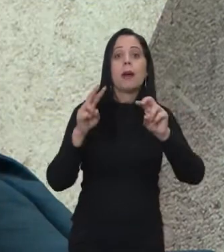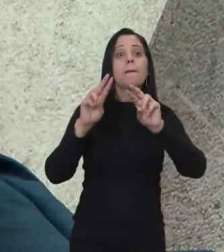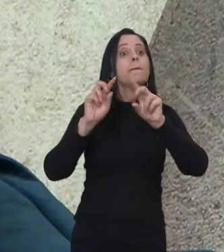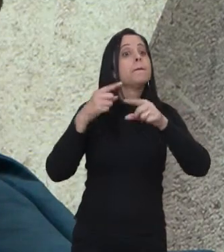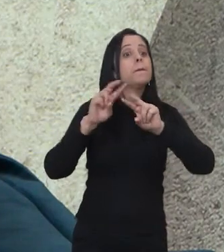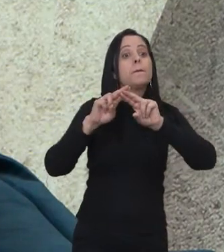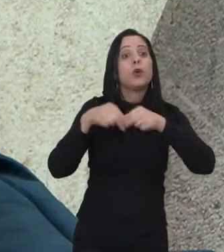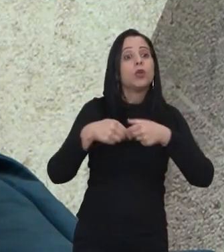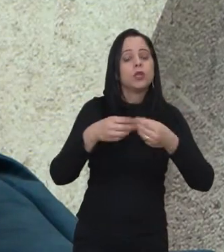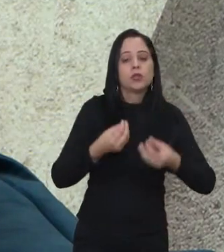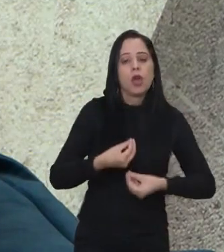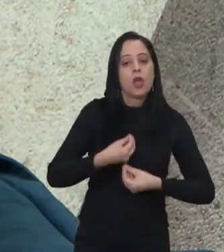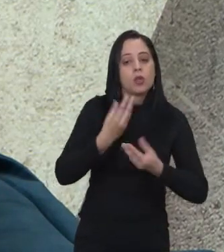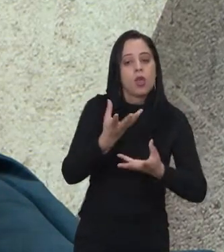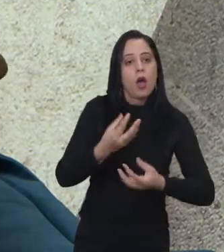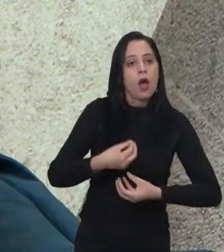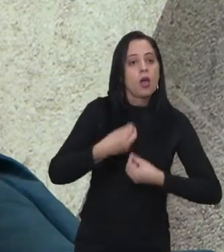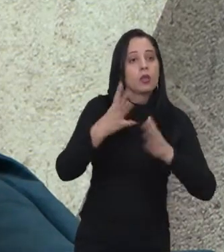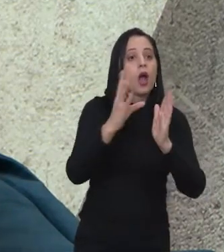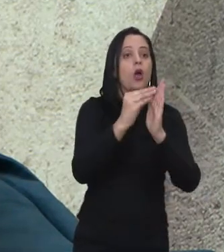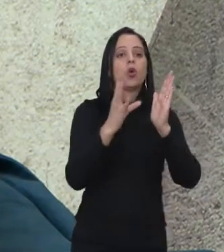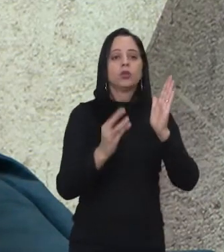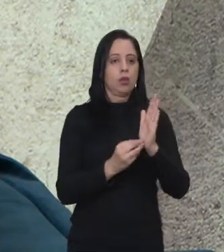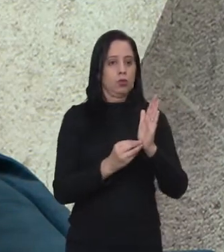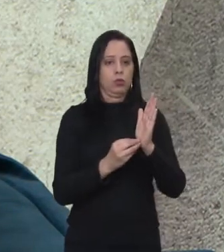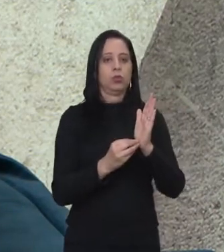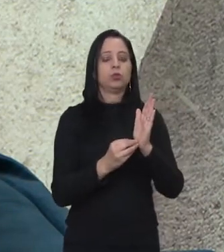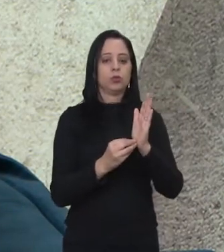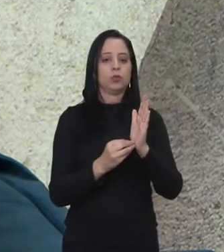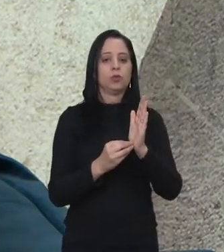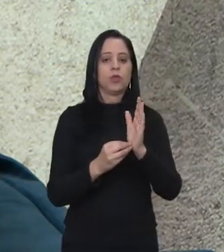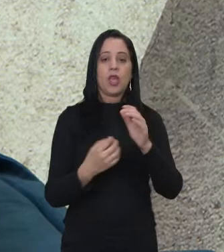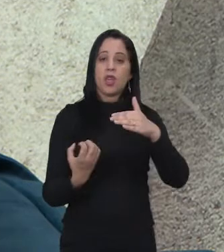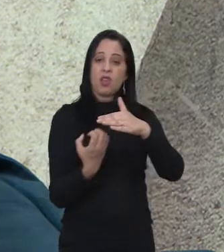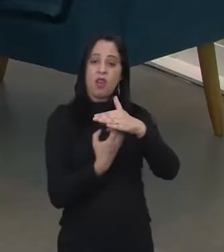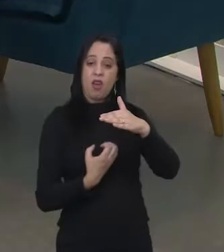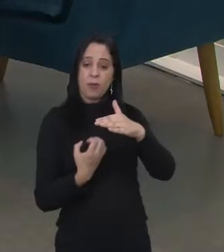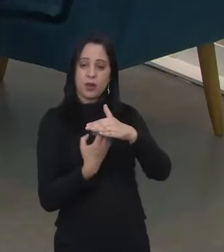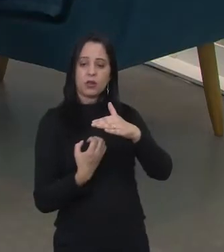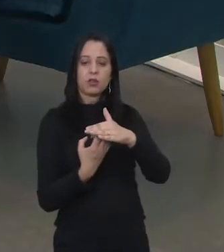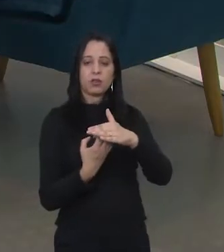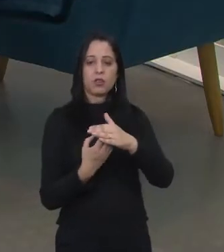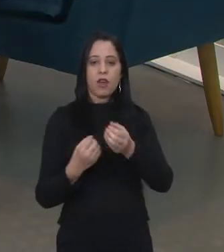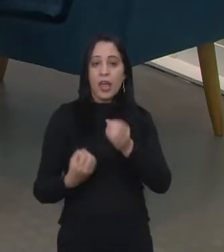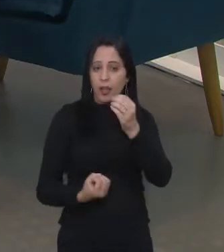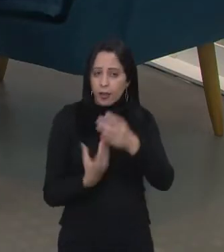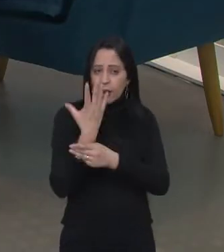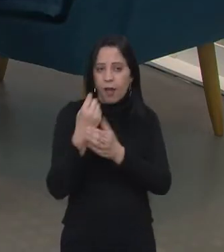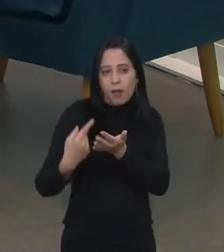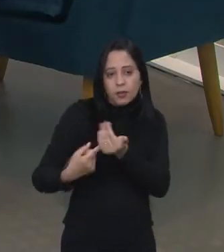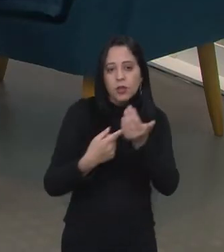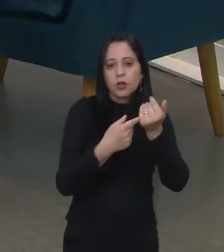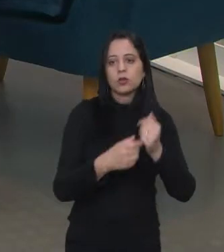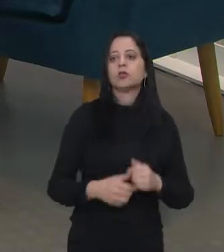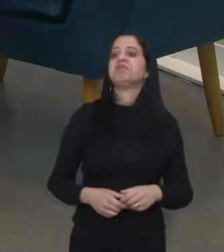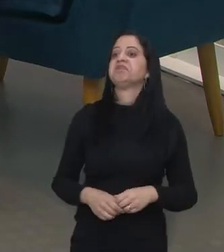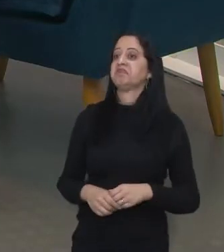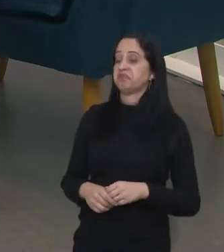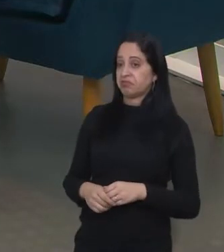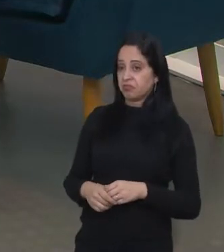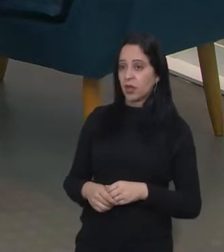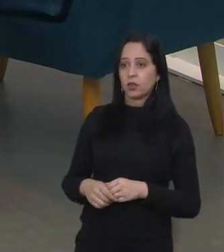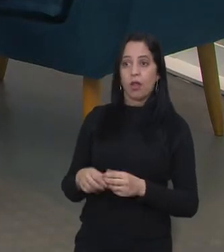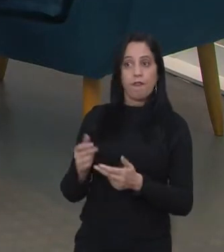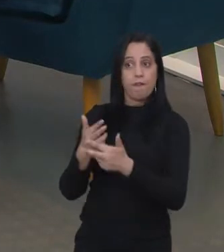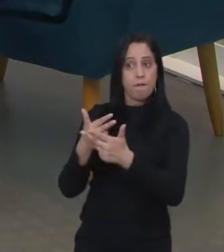para levar conteúdo, para ajudar esses empreendedores a desenvolverem seu modelo de negócios, desenvolverem suas tecnologias. Ou seja, né, Alessandro,